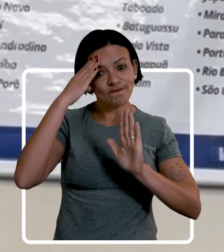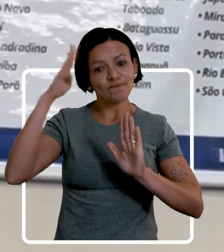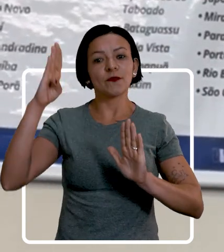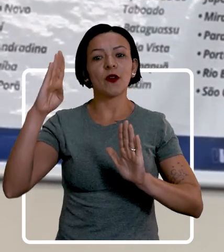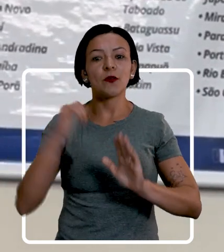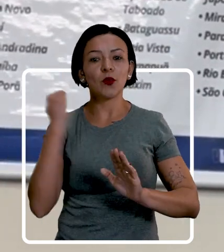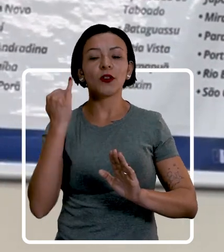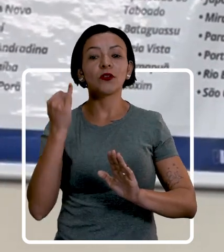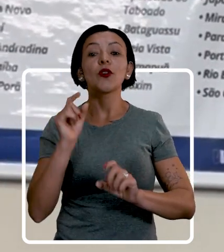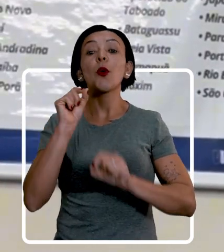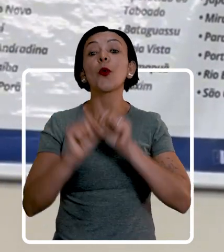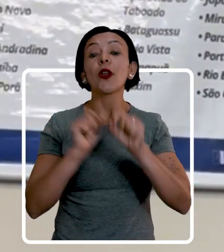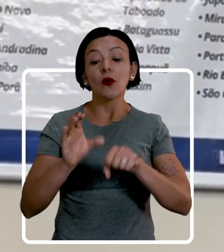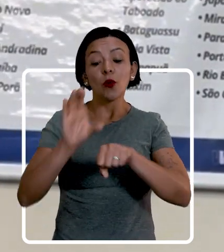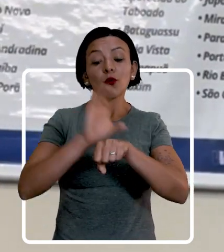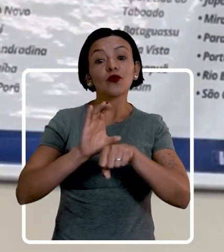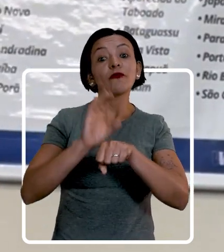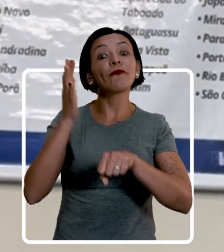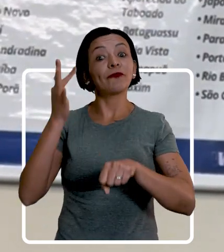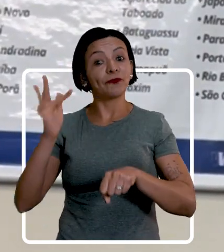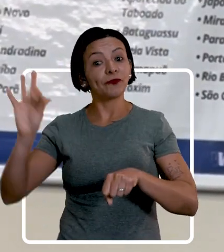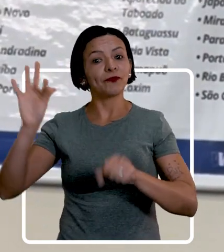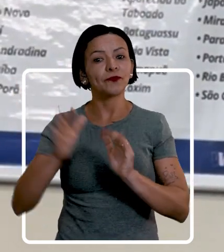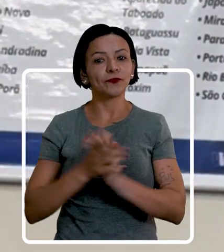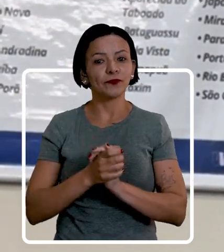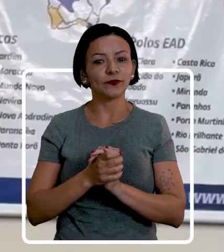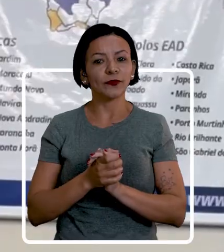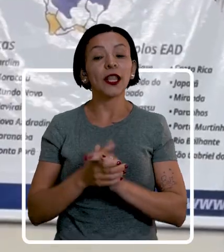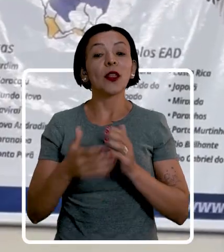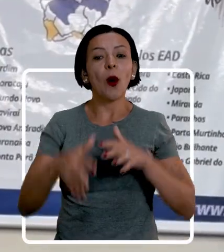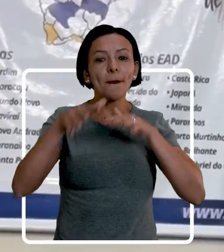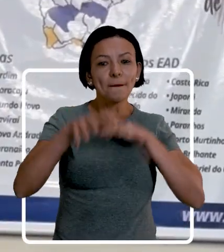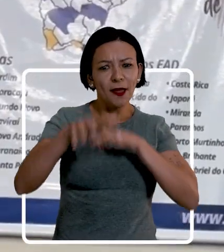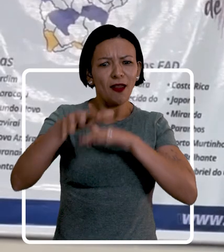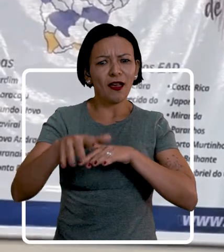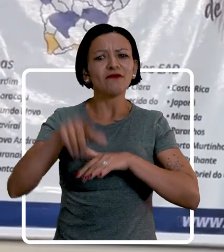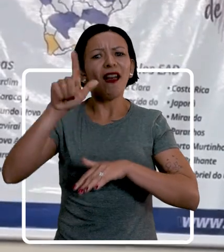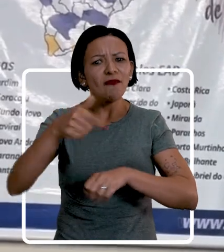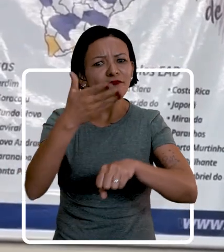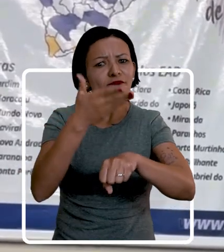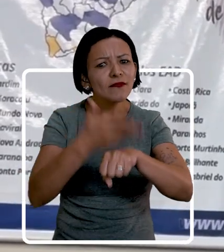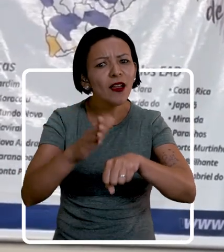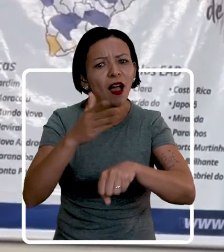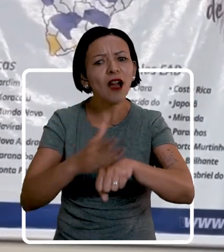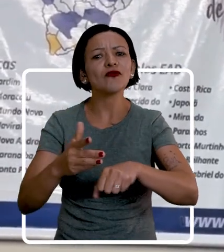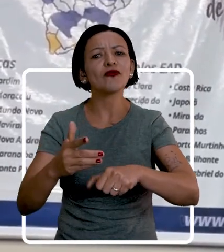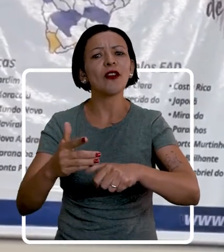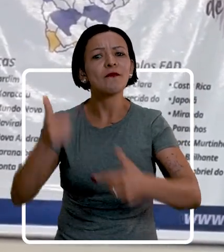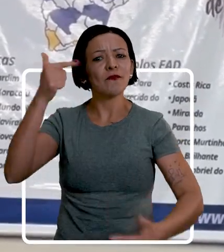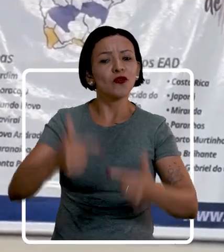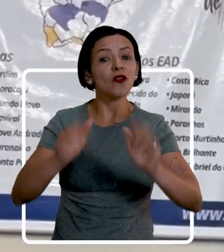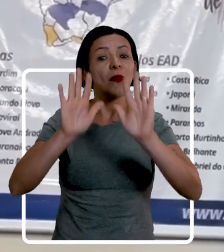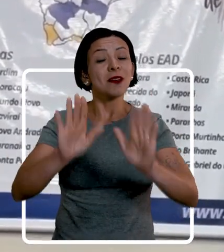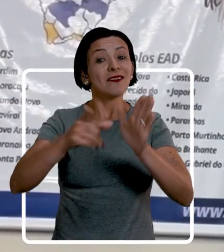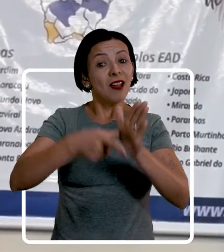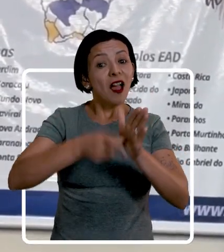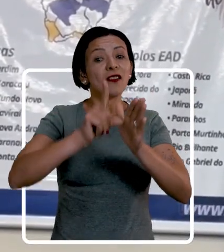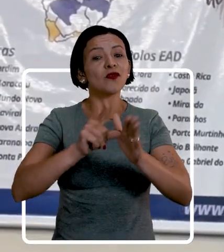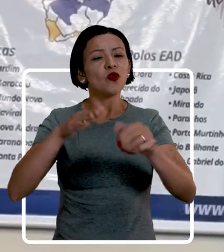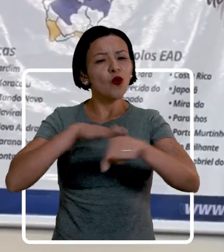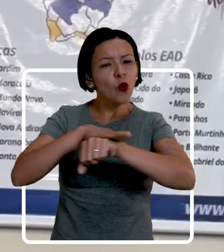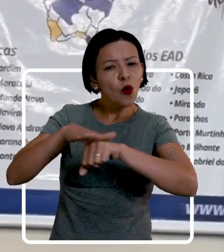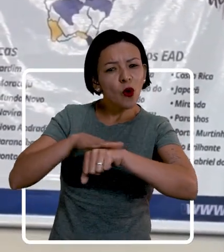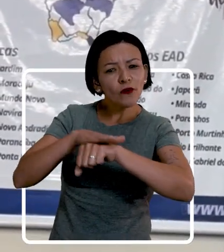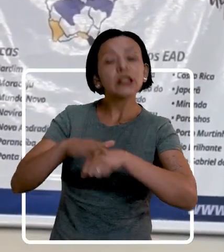das leis. É a mãe de todas as leis, que é a Constituição. A parada, ela já é um ato político. Mas a conversa